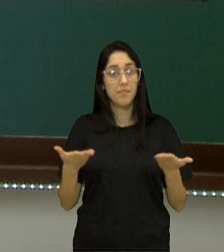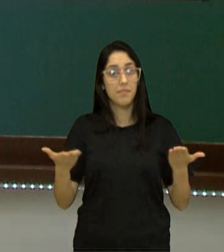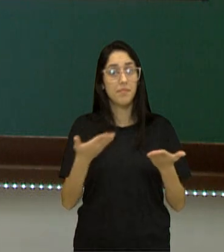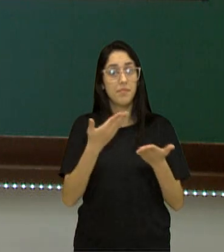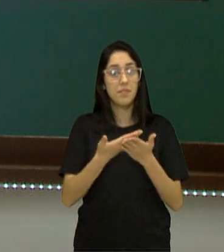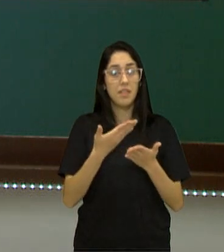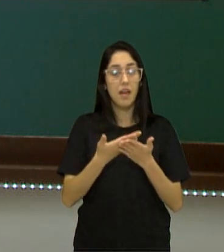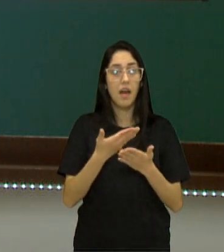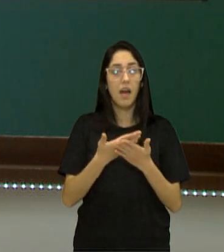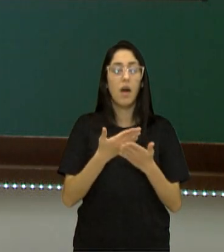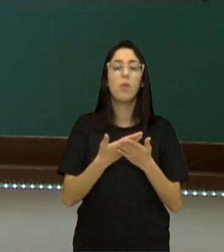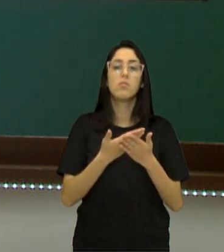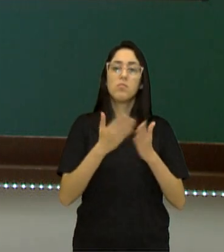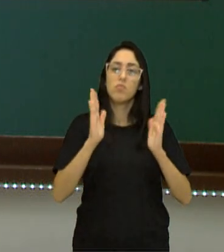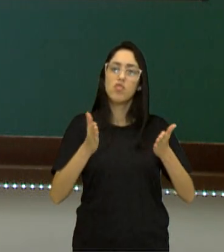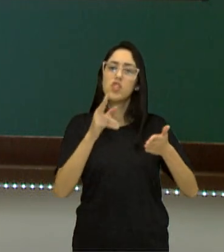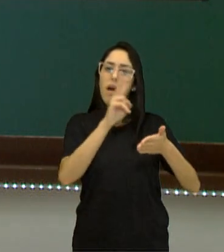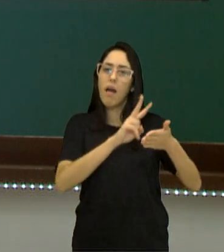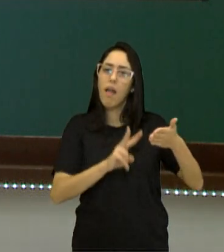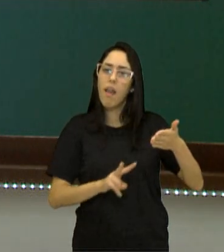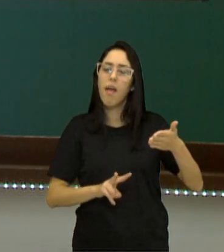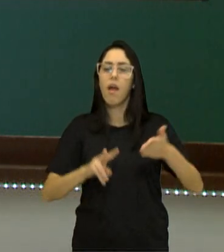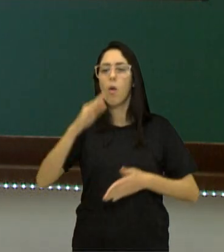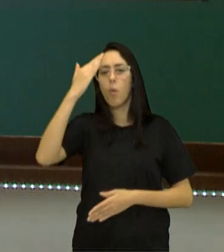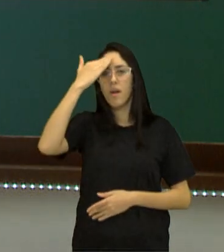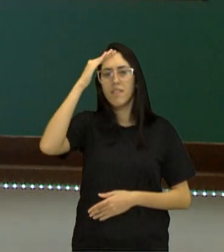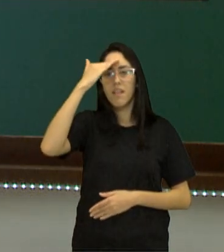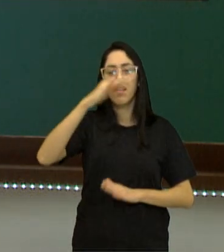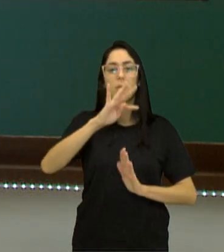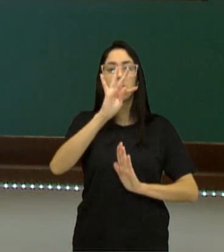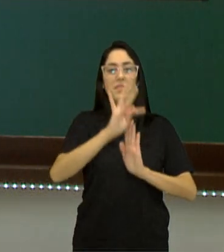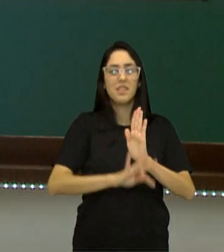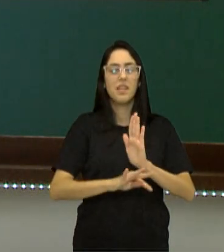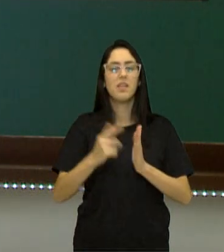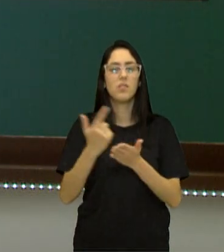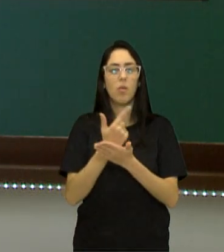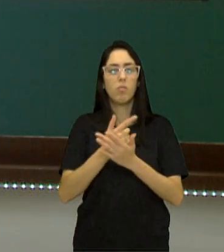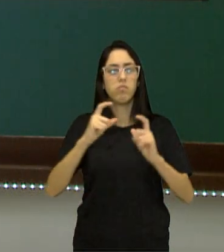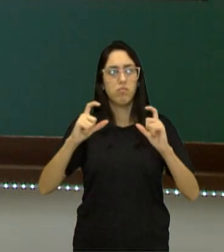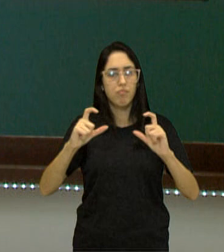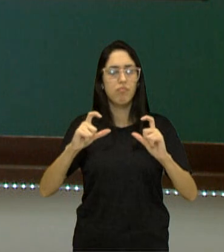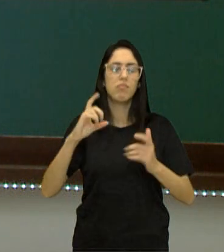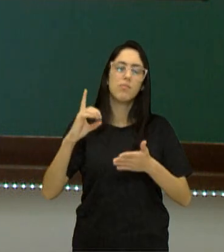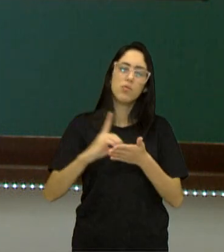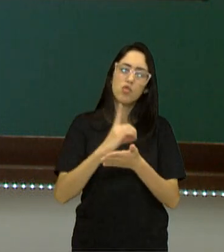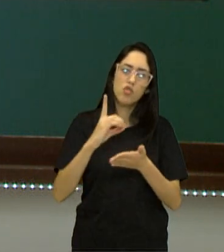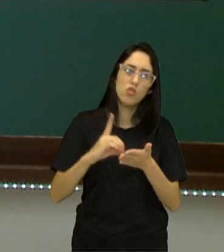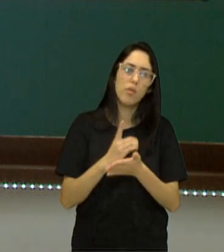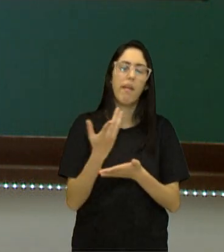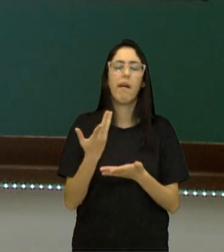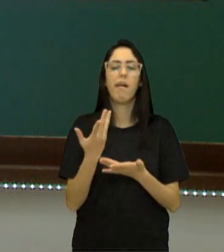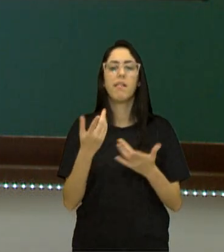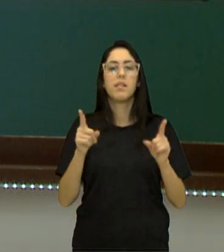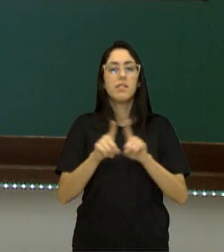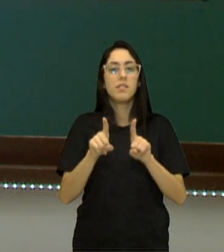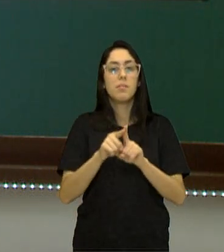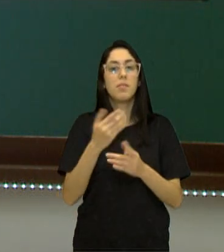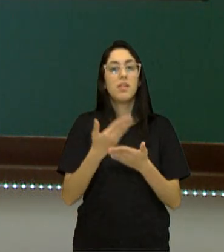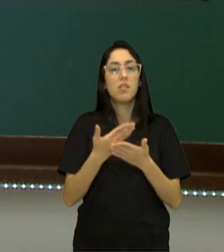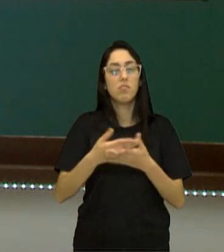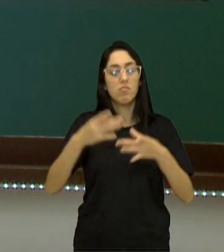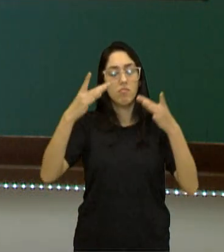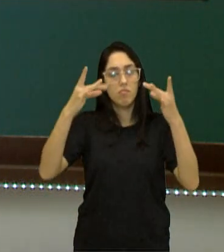nós lemos e interpretamos textos de enciclopédias, dicionários e estudamos as partes